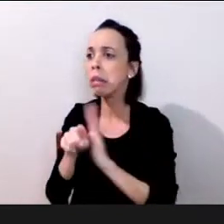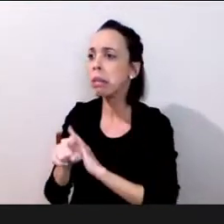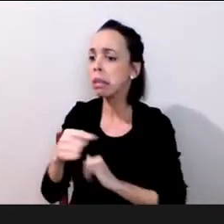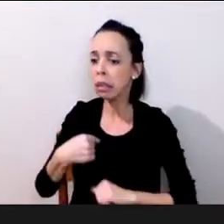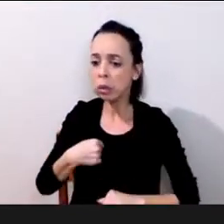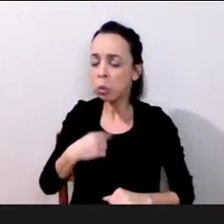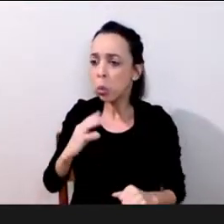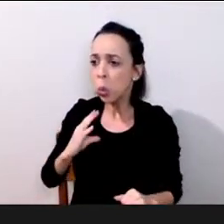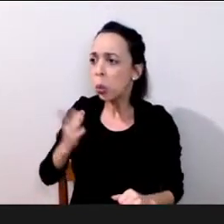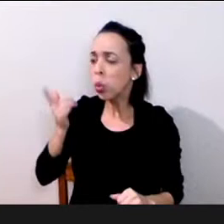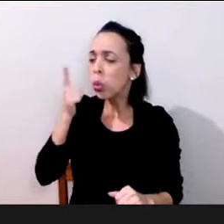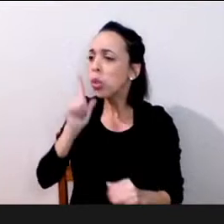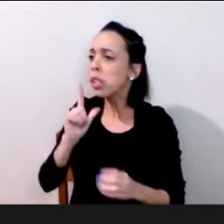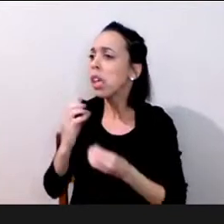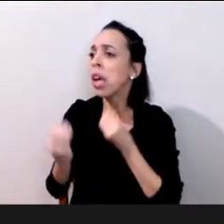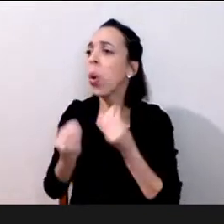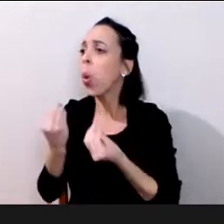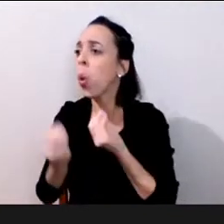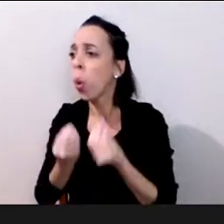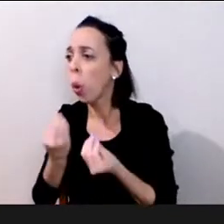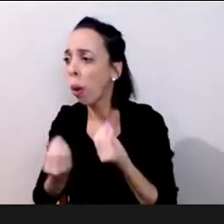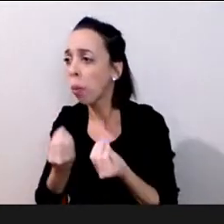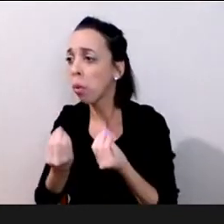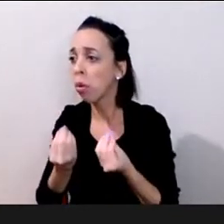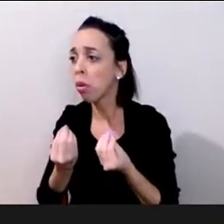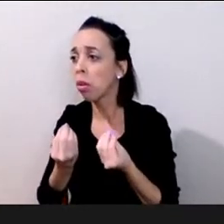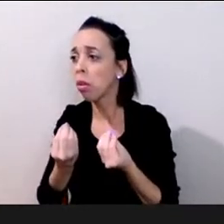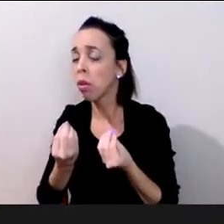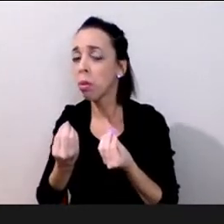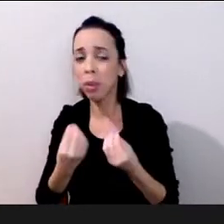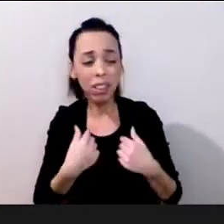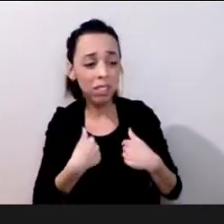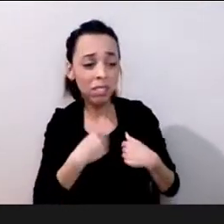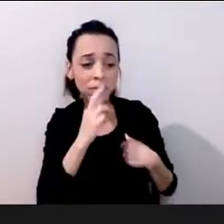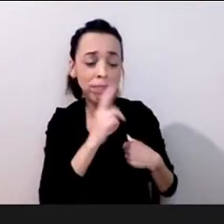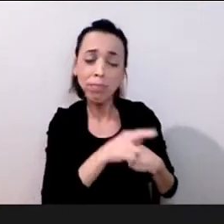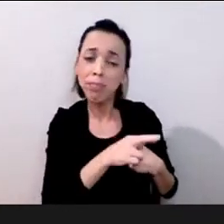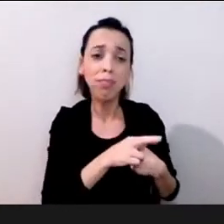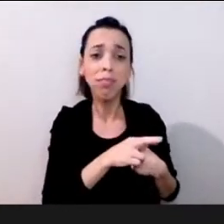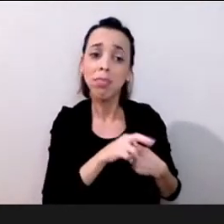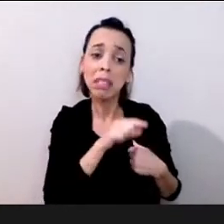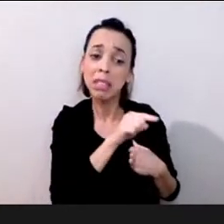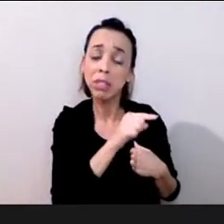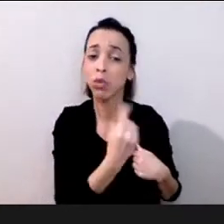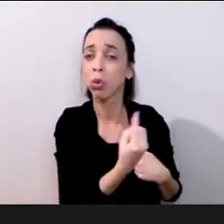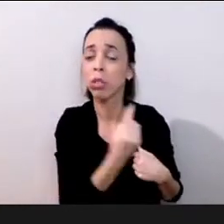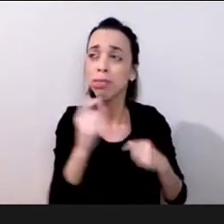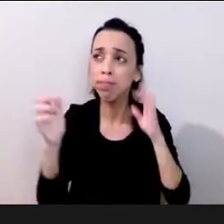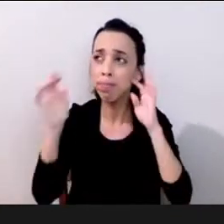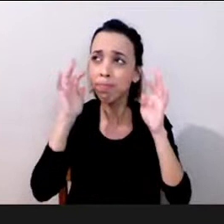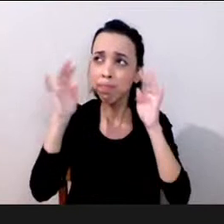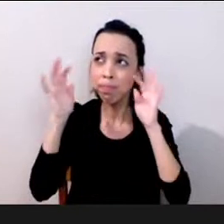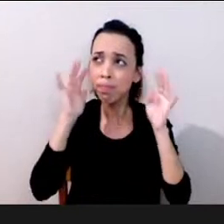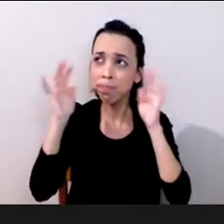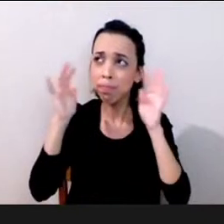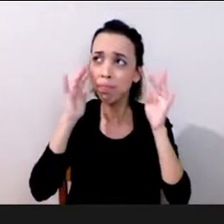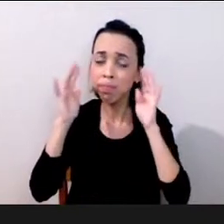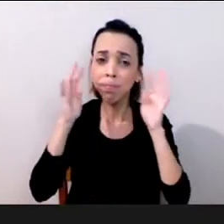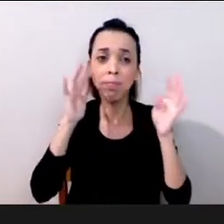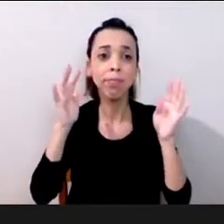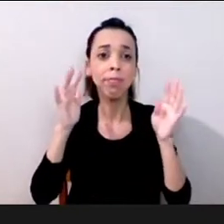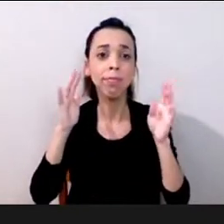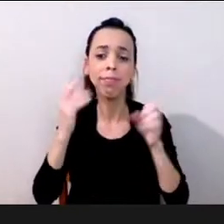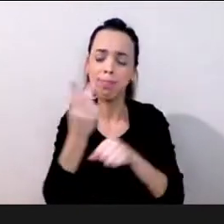assim olha é a mesma coragem que você tem ao fazer essa pergunta isso já é preciso coragem para fazer essa pergunta vá buscar